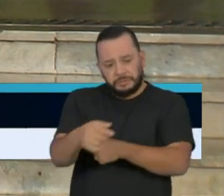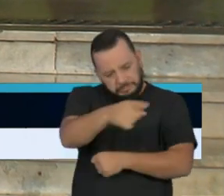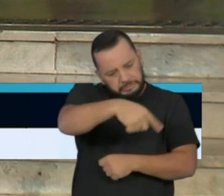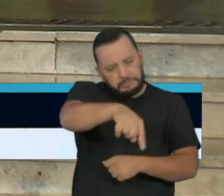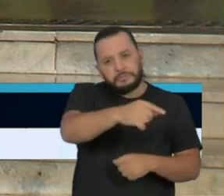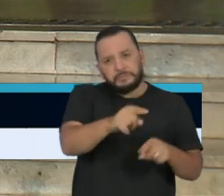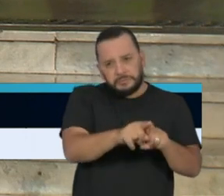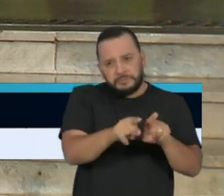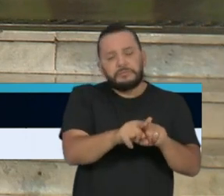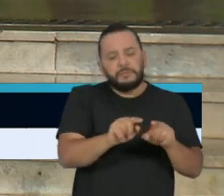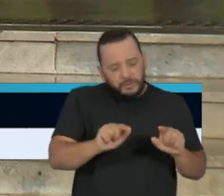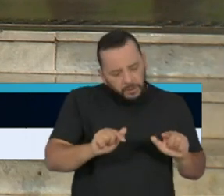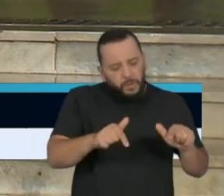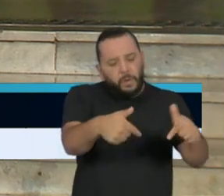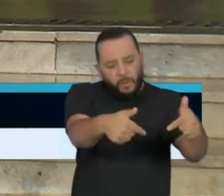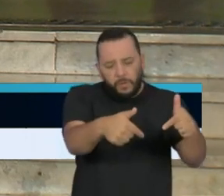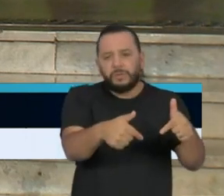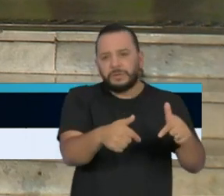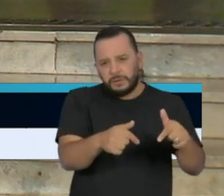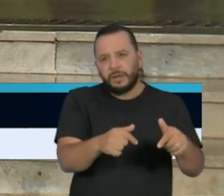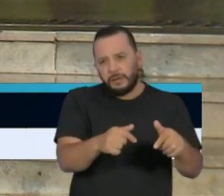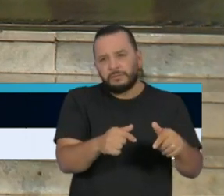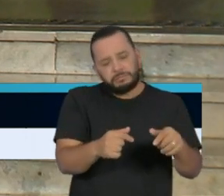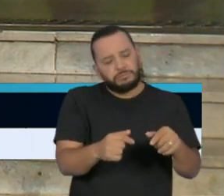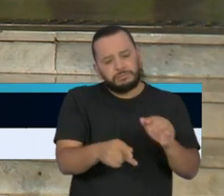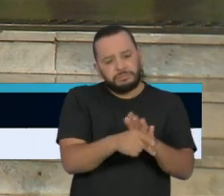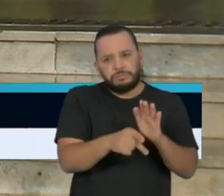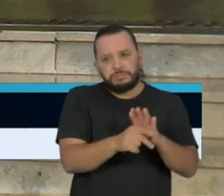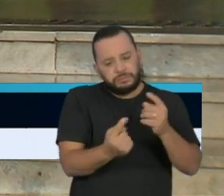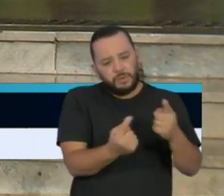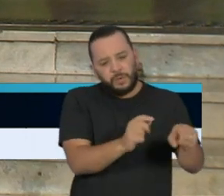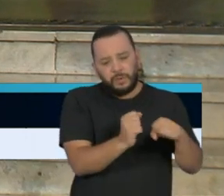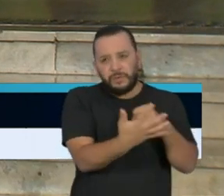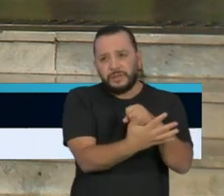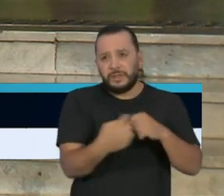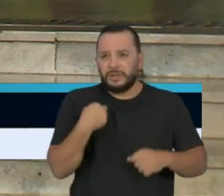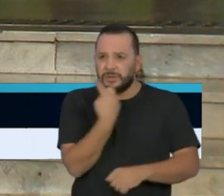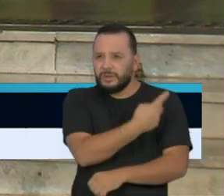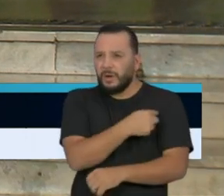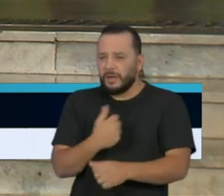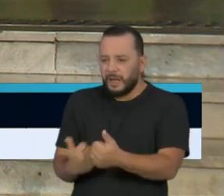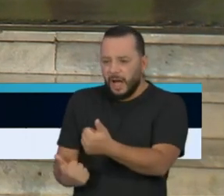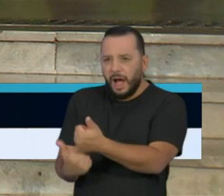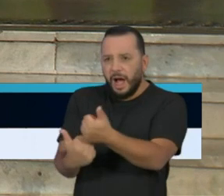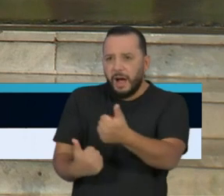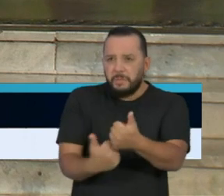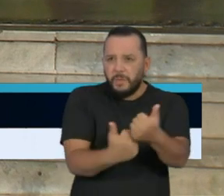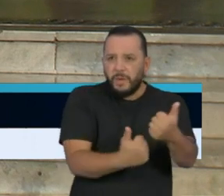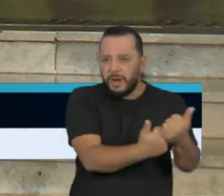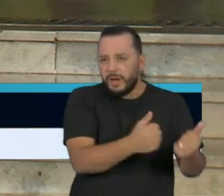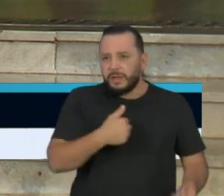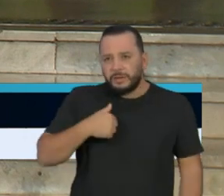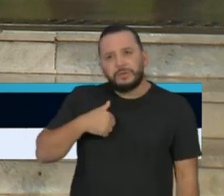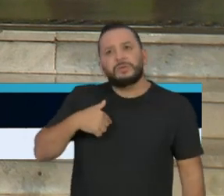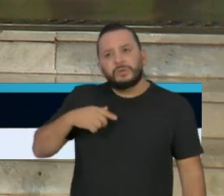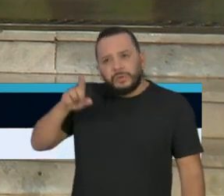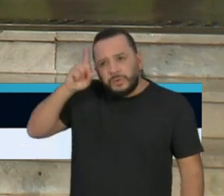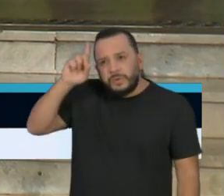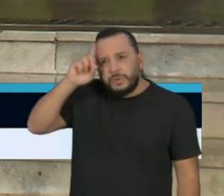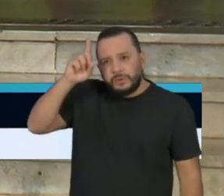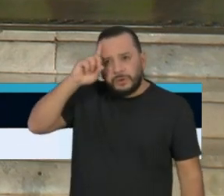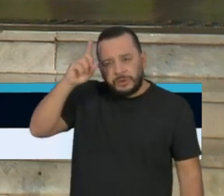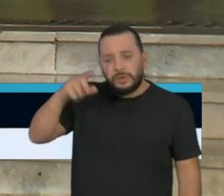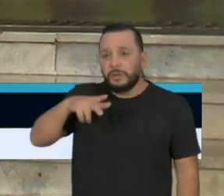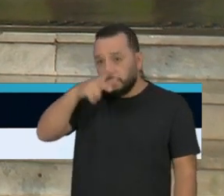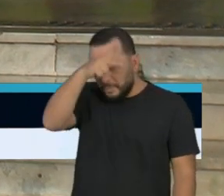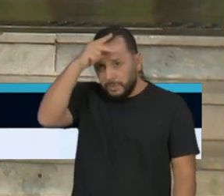tem apoiado diuturnamente, eu diria para vocês. E os municípios têm todo um apoio, por que está